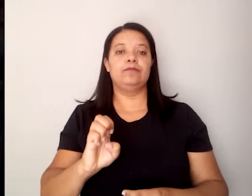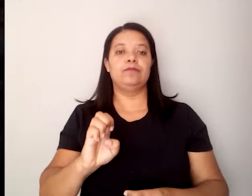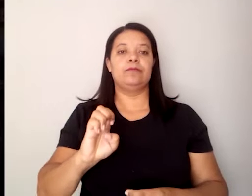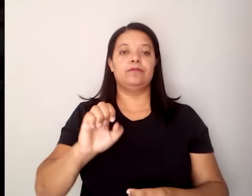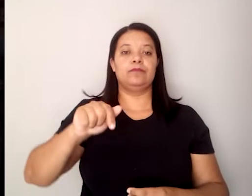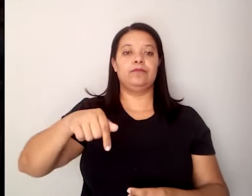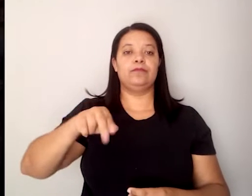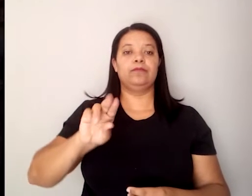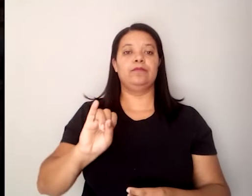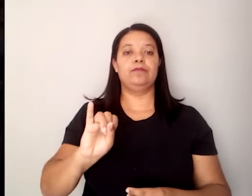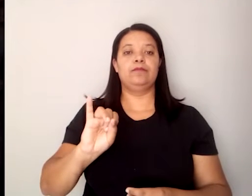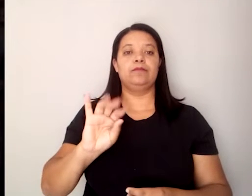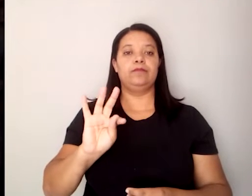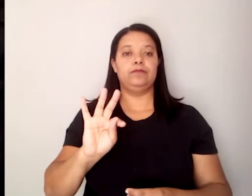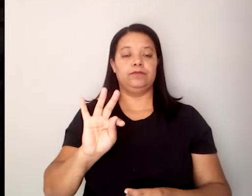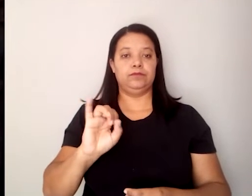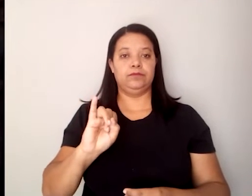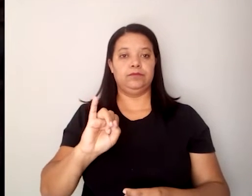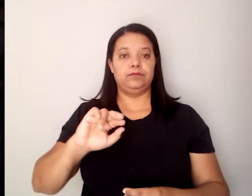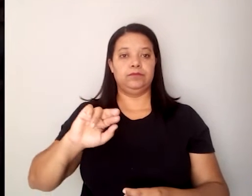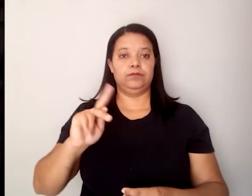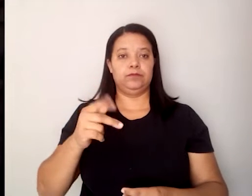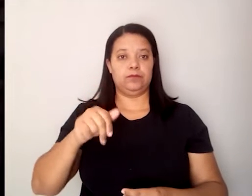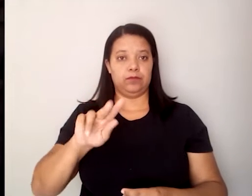onde estão os machacali, ali,